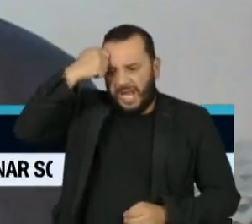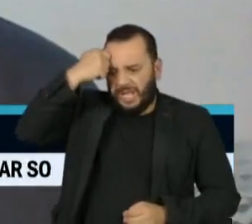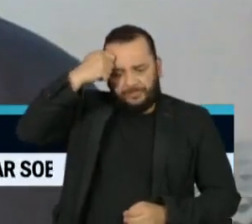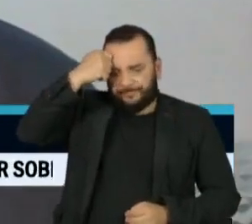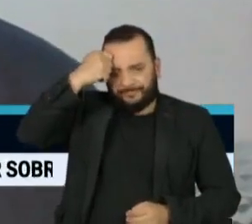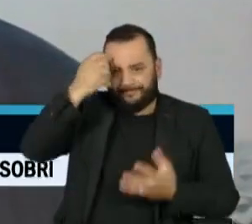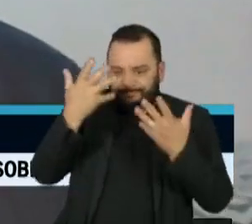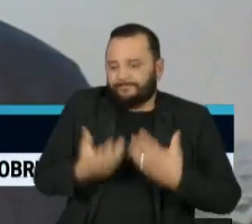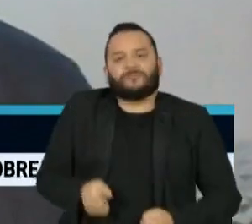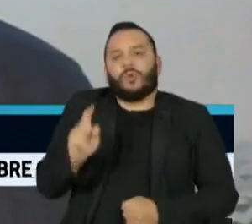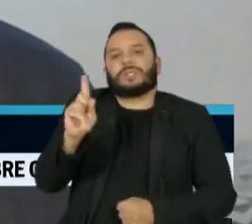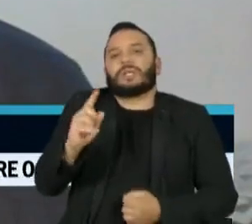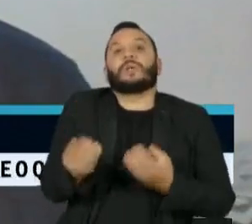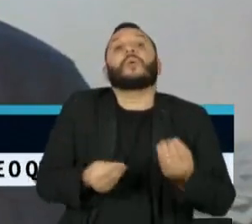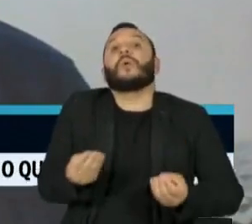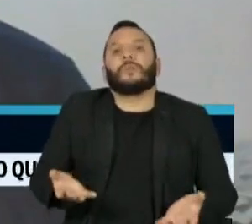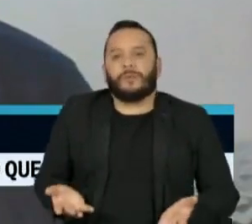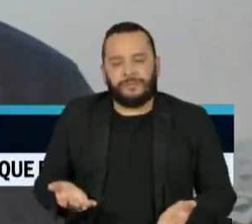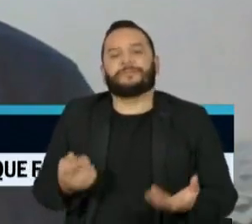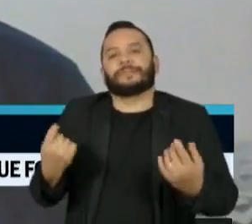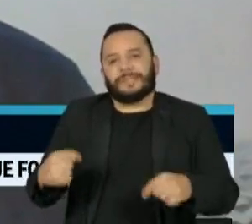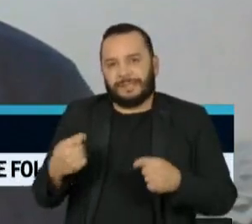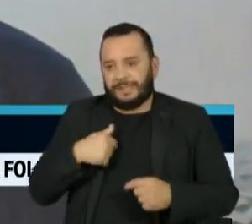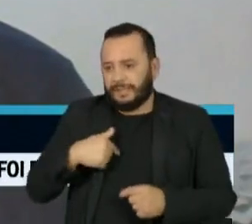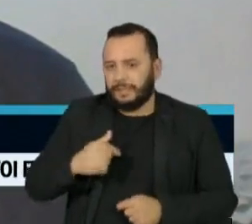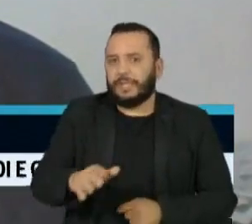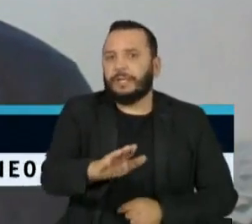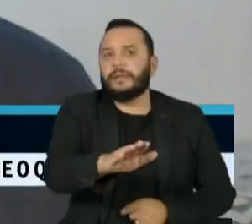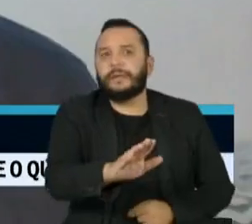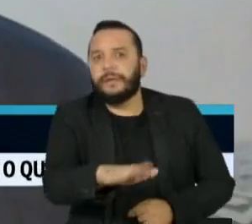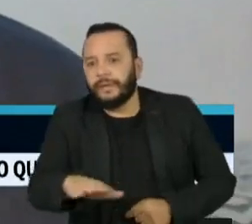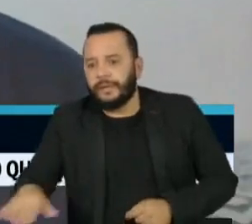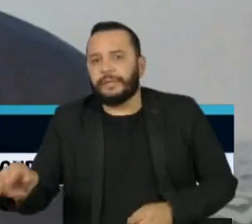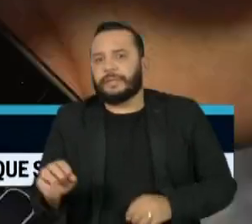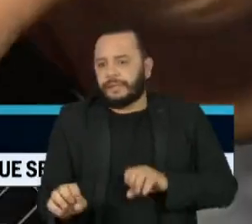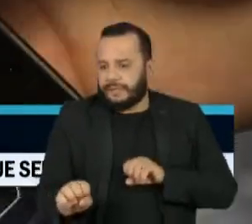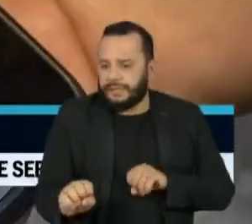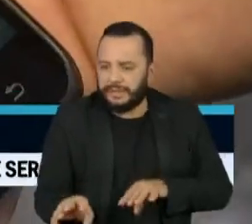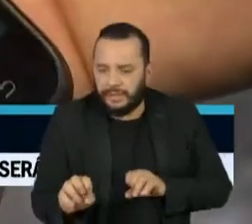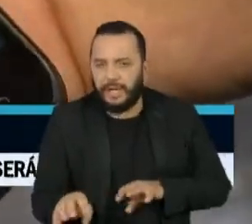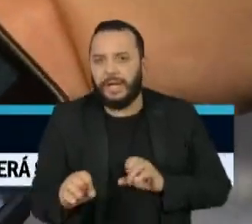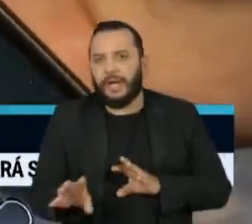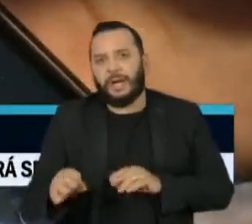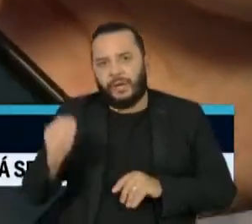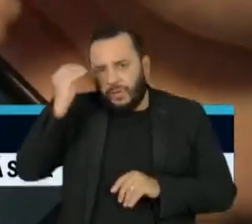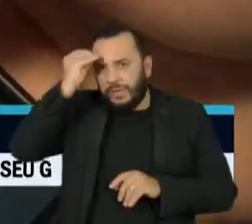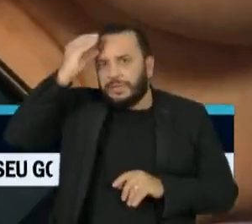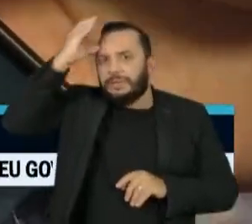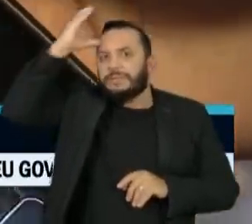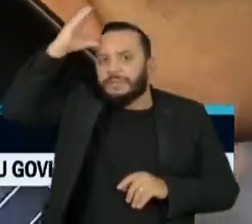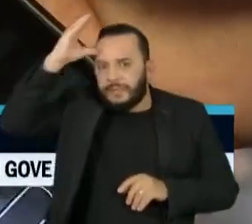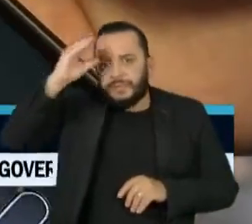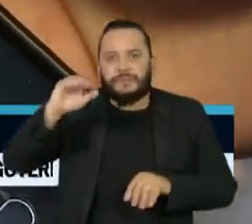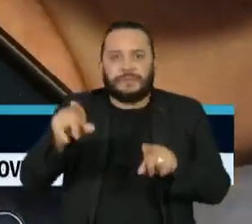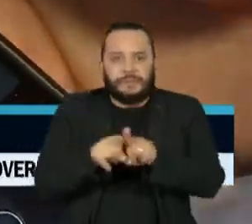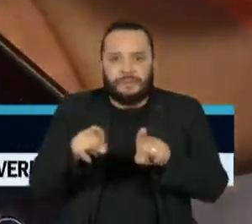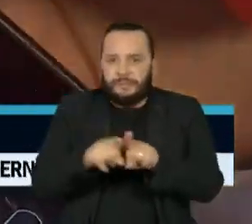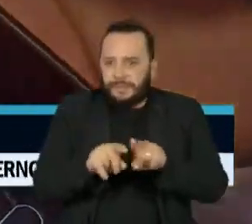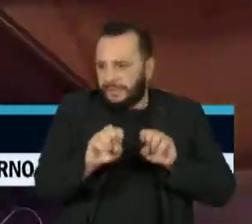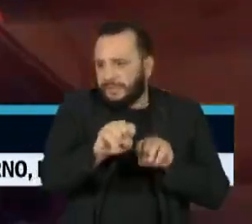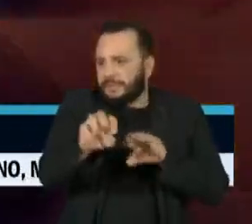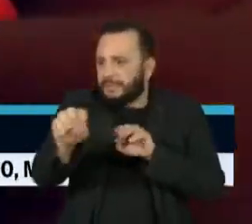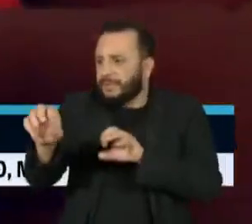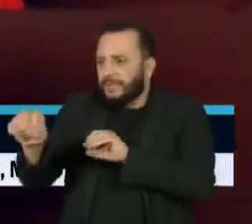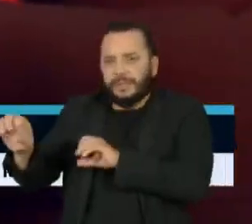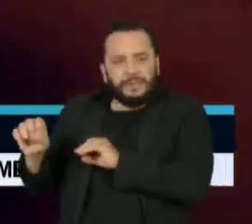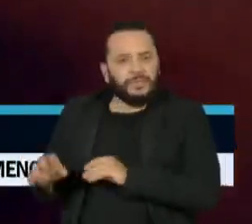primeira questão da formação, educação, levar informação e conhecimento embasado para essa comunidade de jovens.